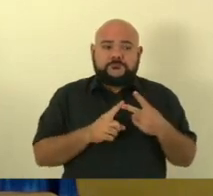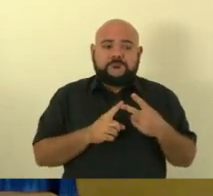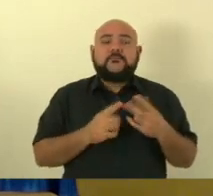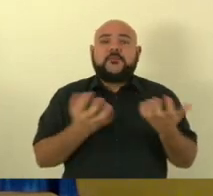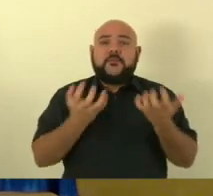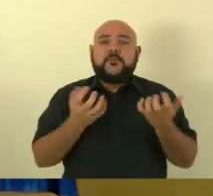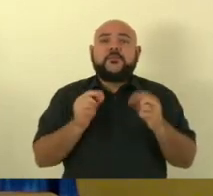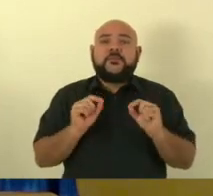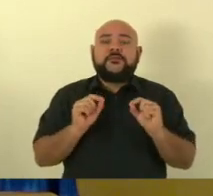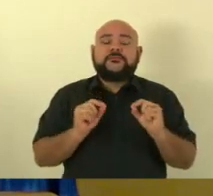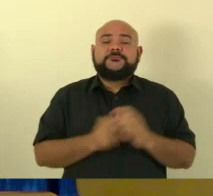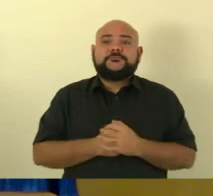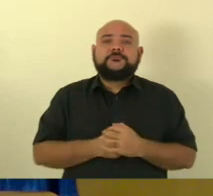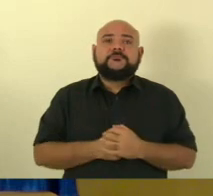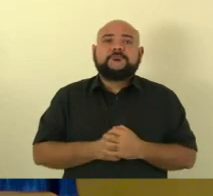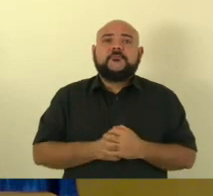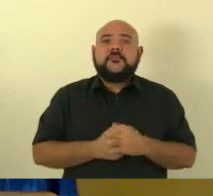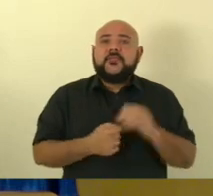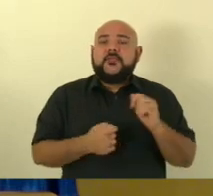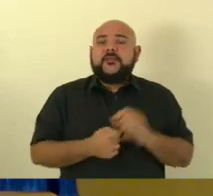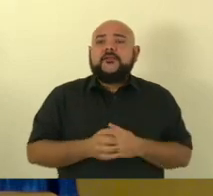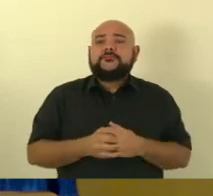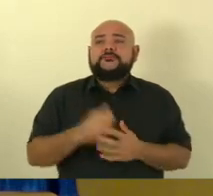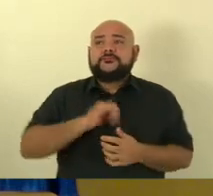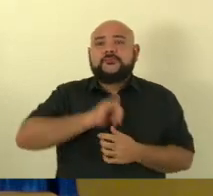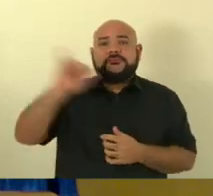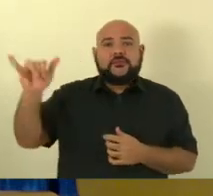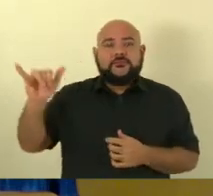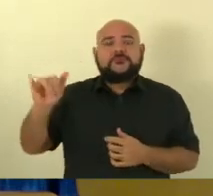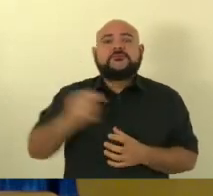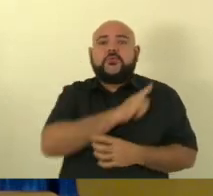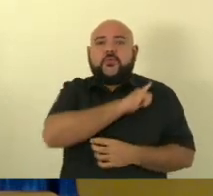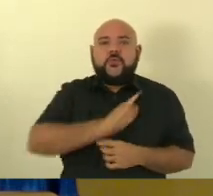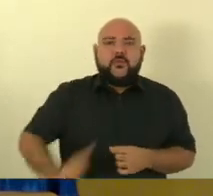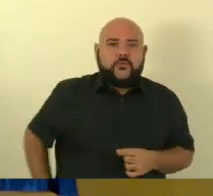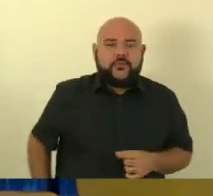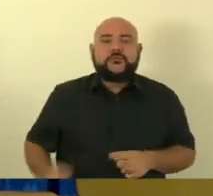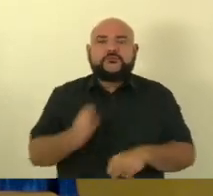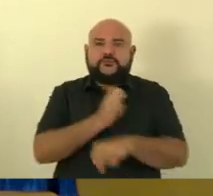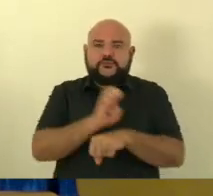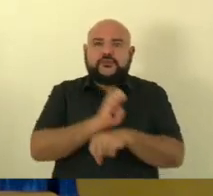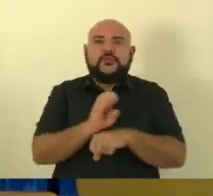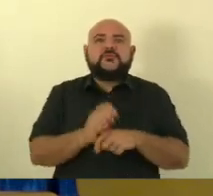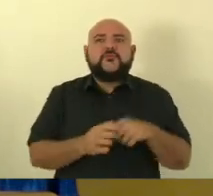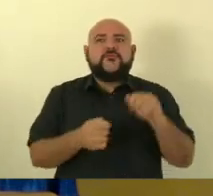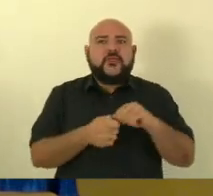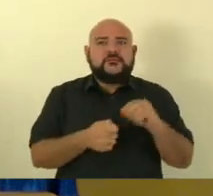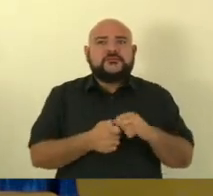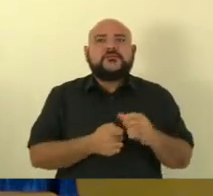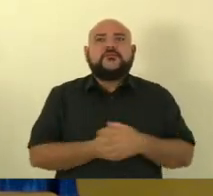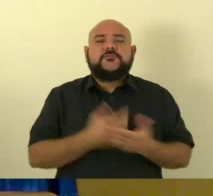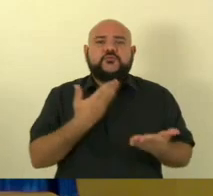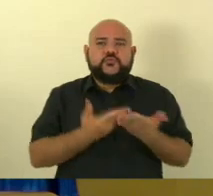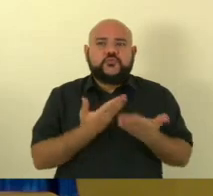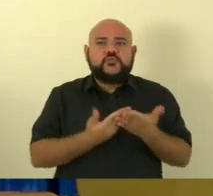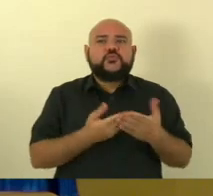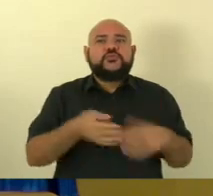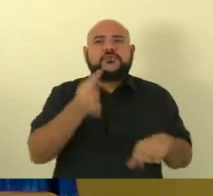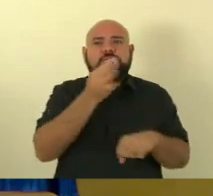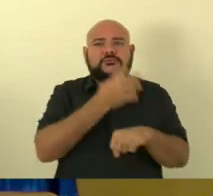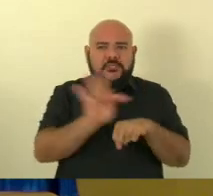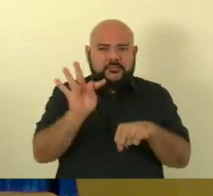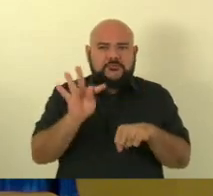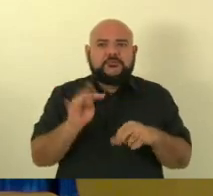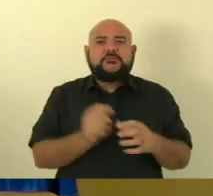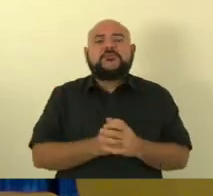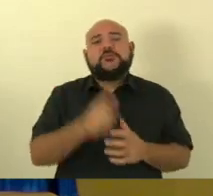fazer um estudo promover um estudo técnico em relação a estadualização do hospital Santa